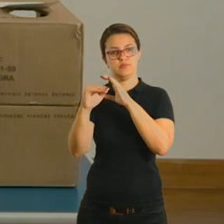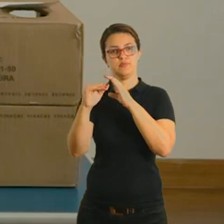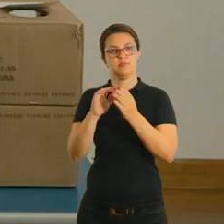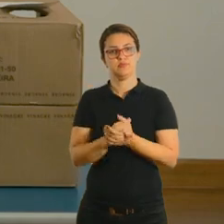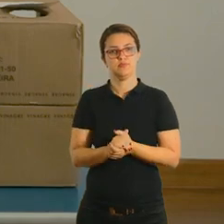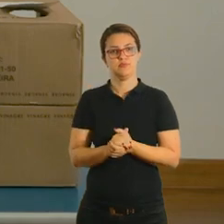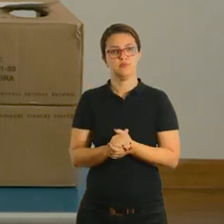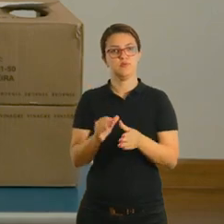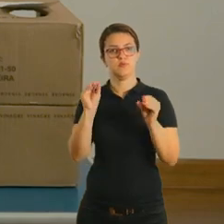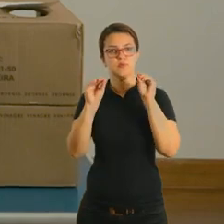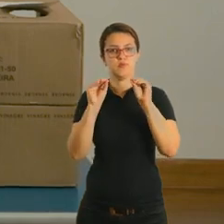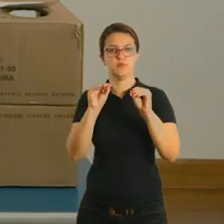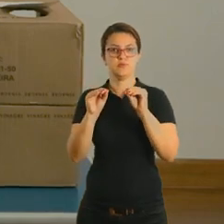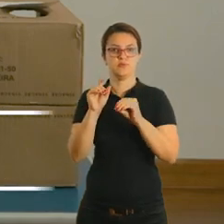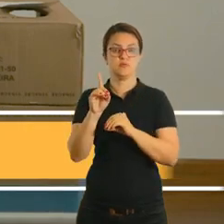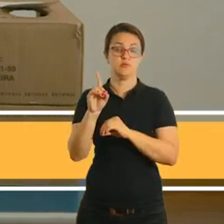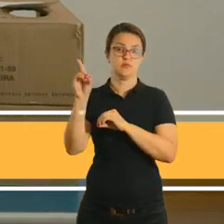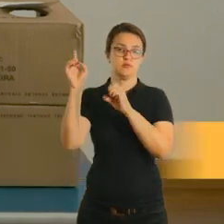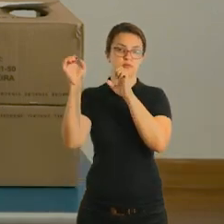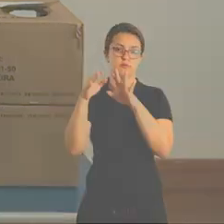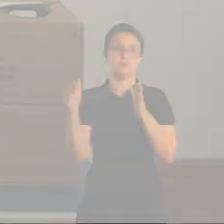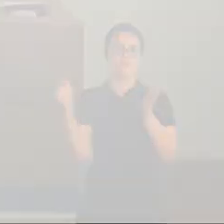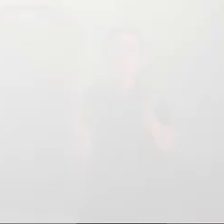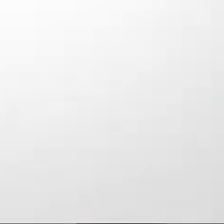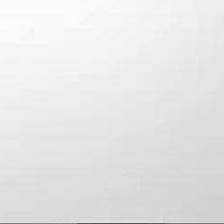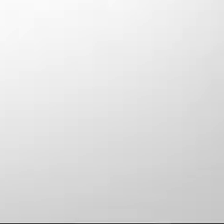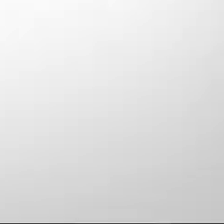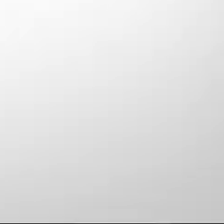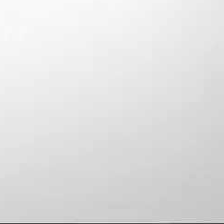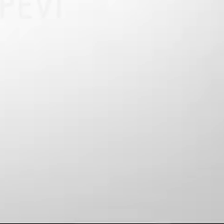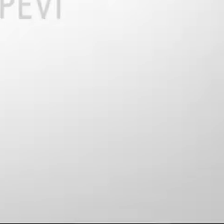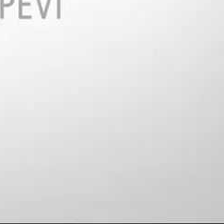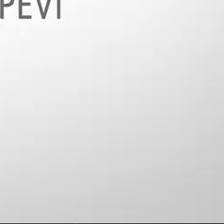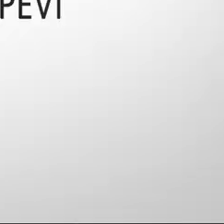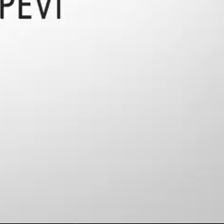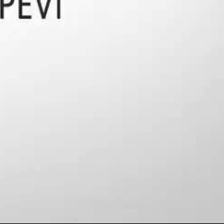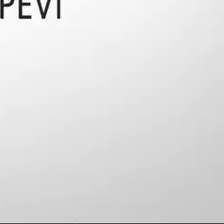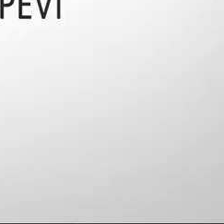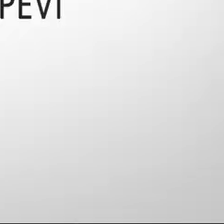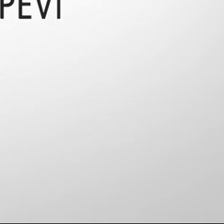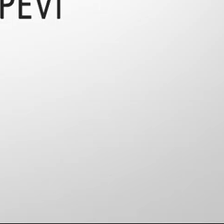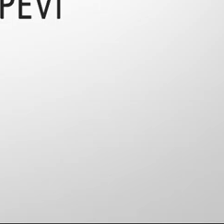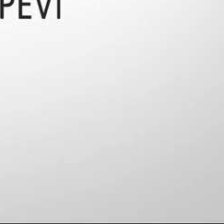momento. Um beijo, fiquem com Deus e até a próxima! Música